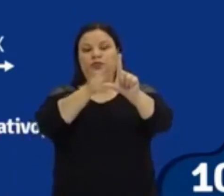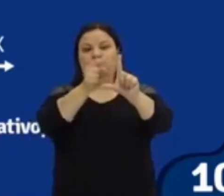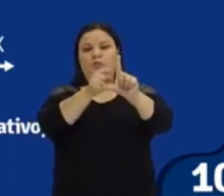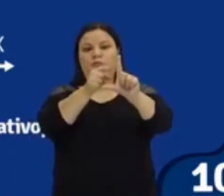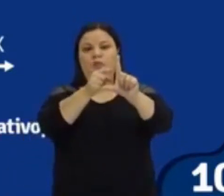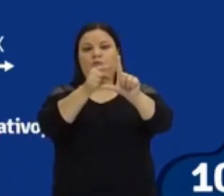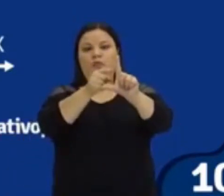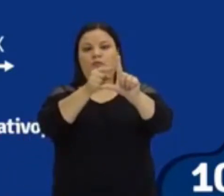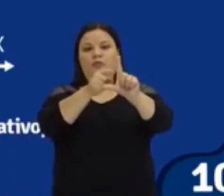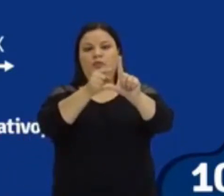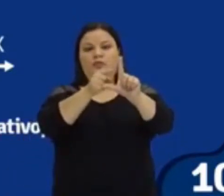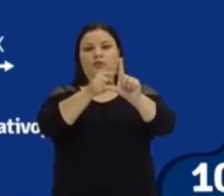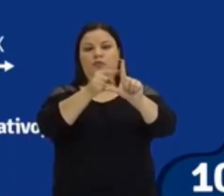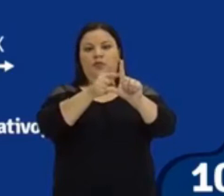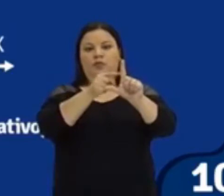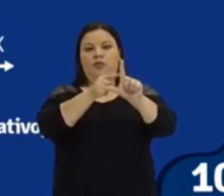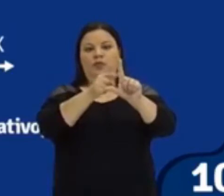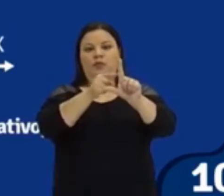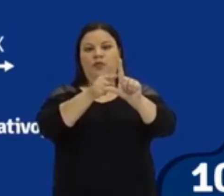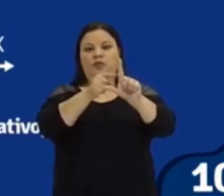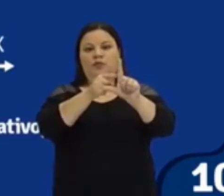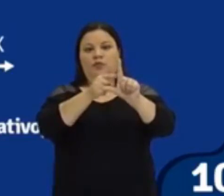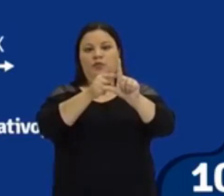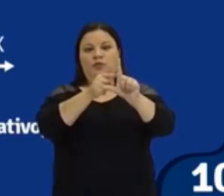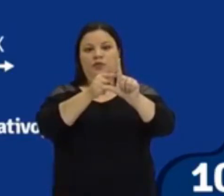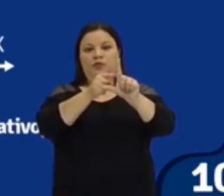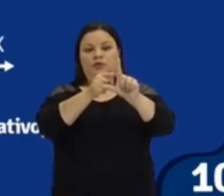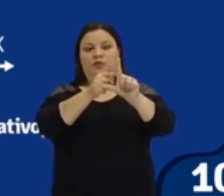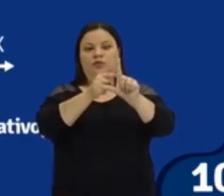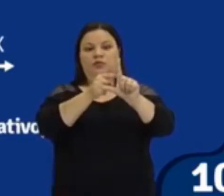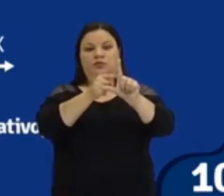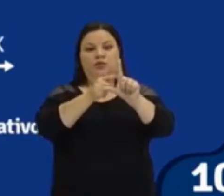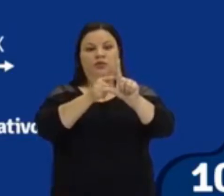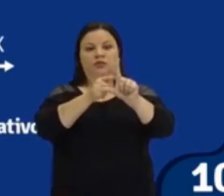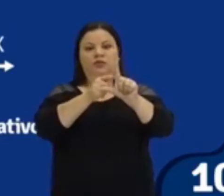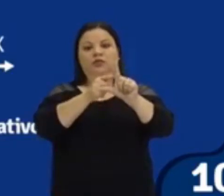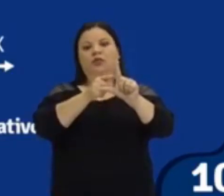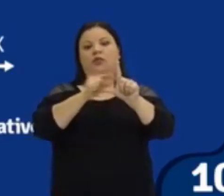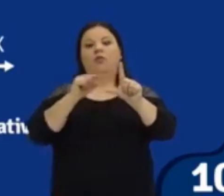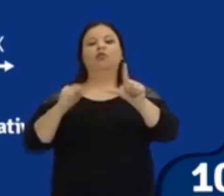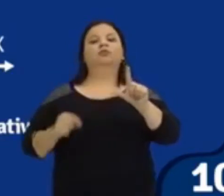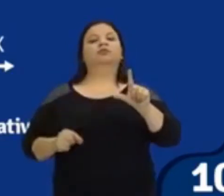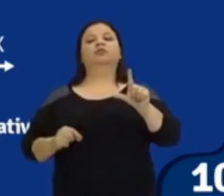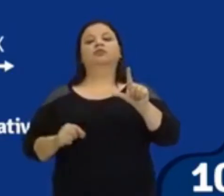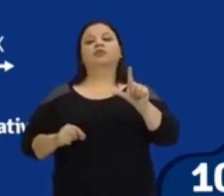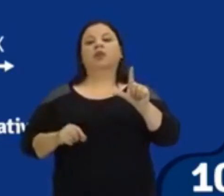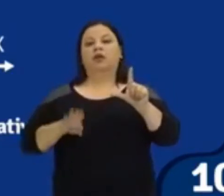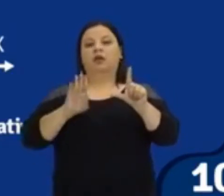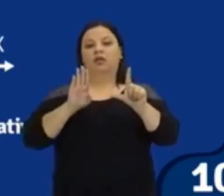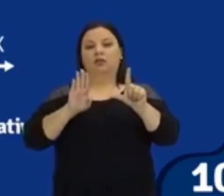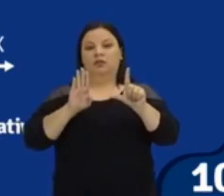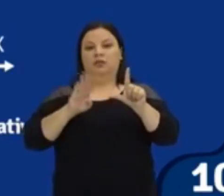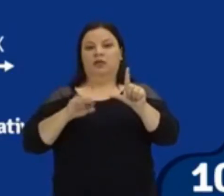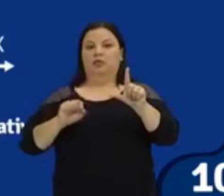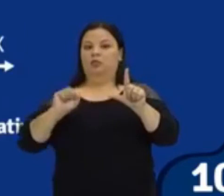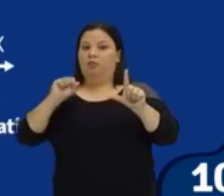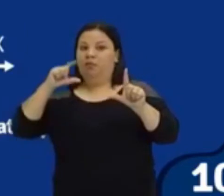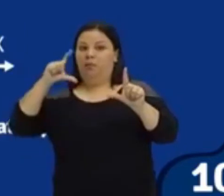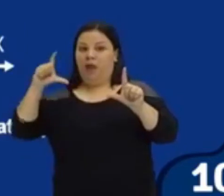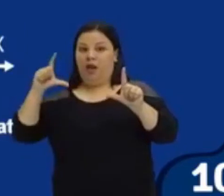certo? Um valor acima da origem. E o seguinte, após esse ponto, Após a parábola vir aqui, ó.